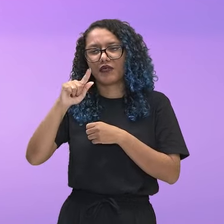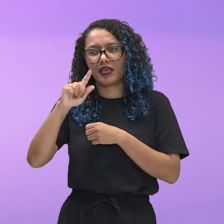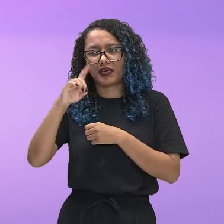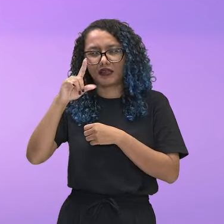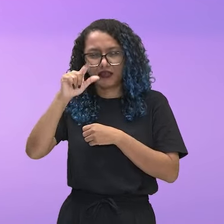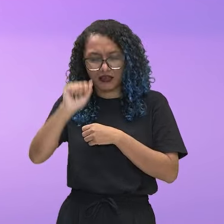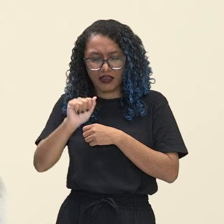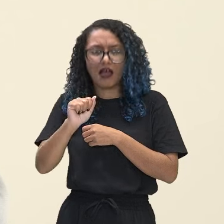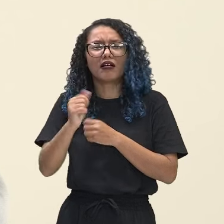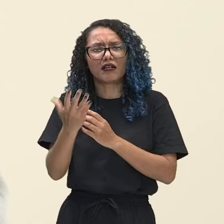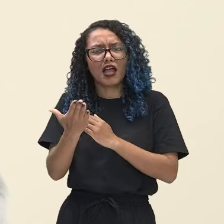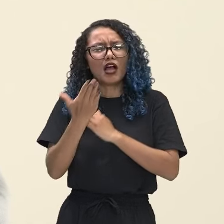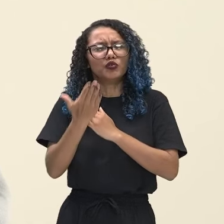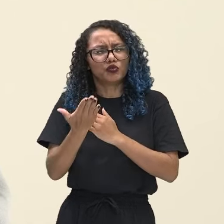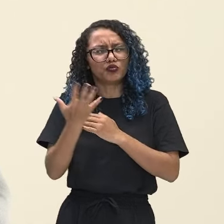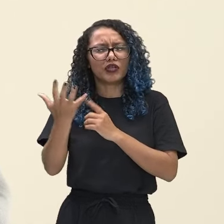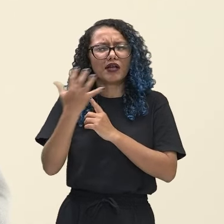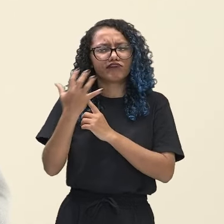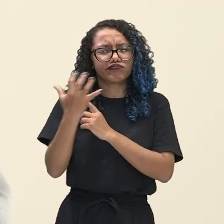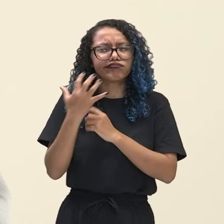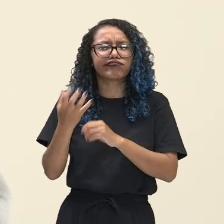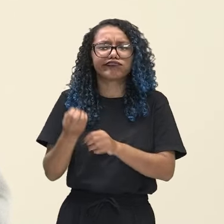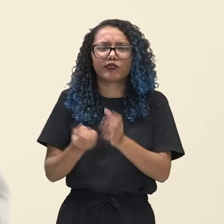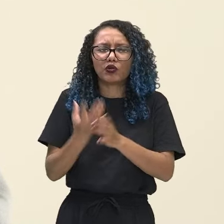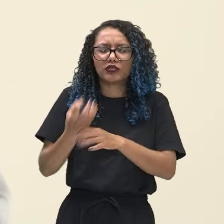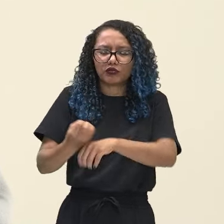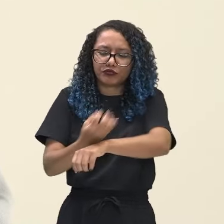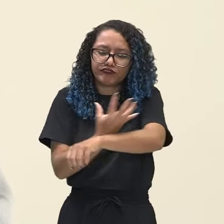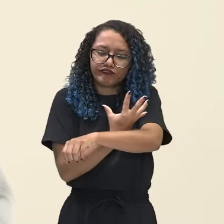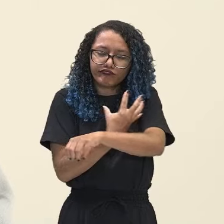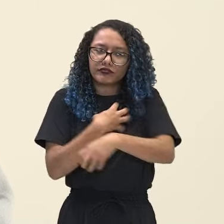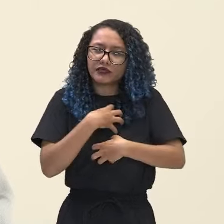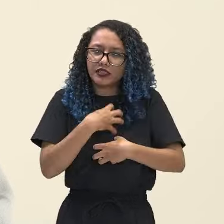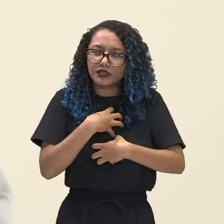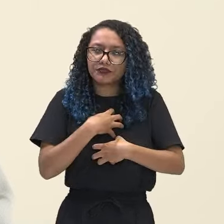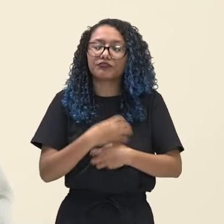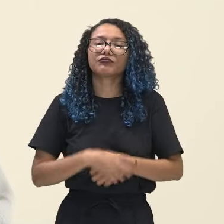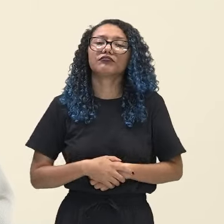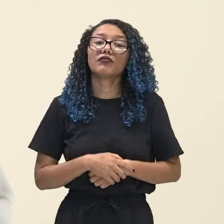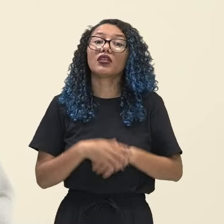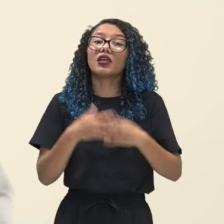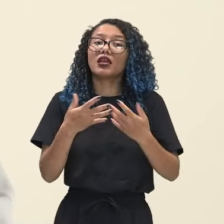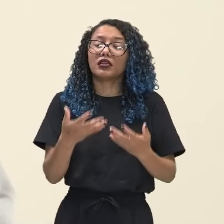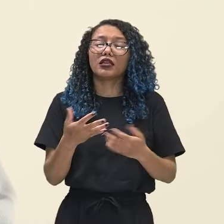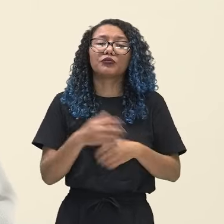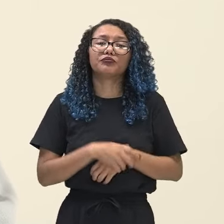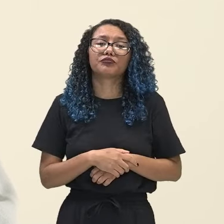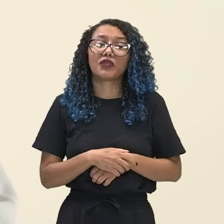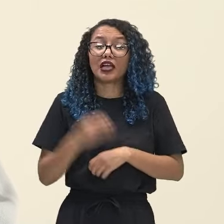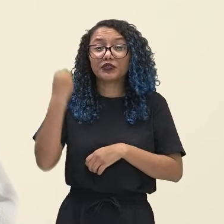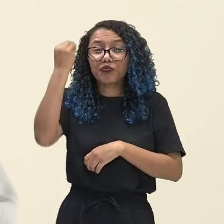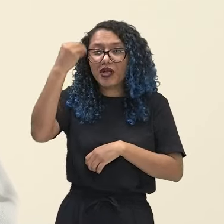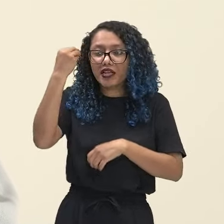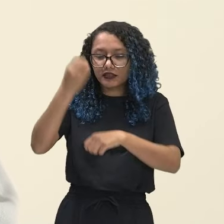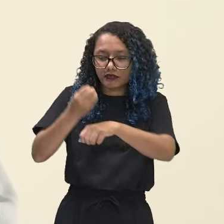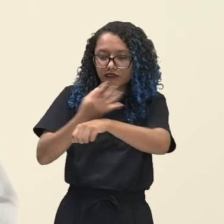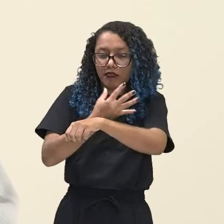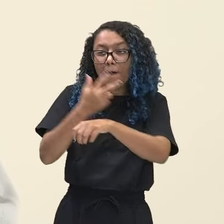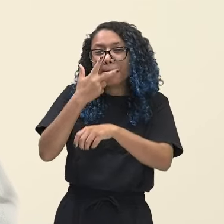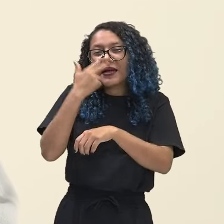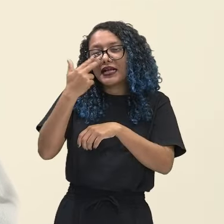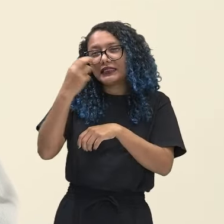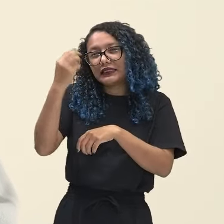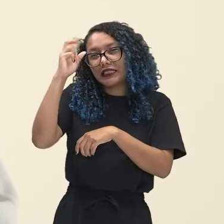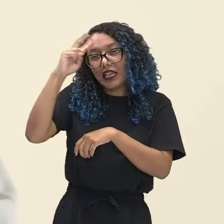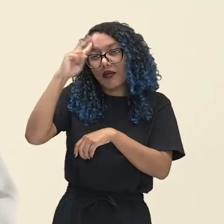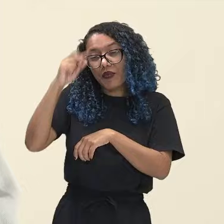produzir emoções. Essa relação anatômica garante que as experiências carregadas de emoção sejam mais facilmente